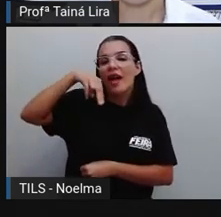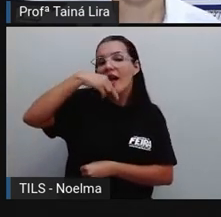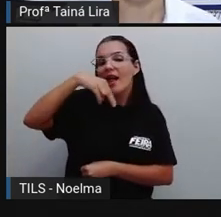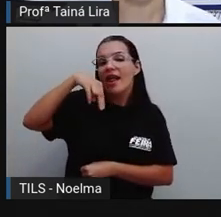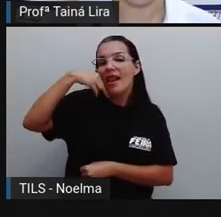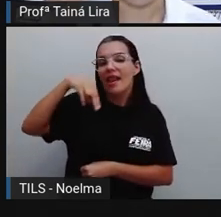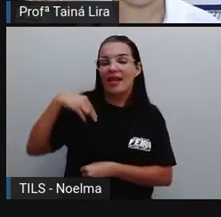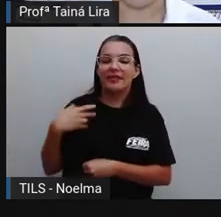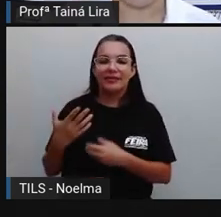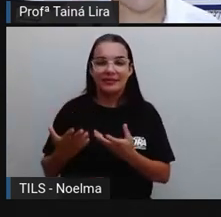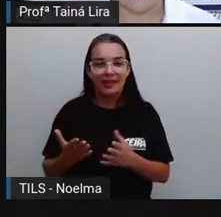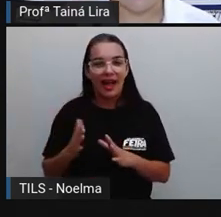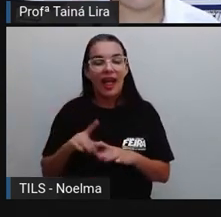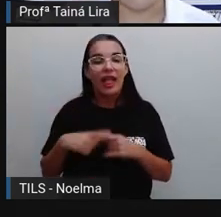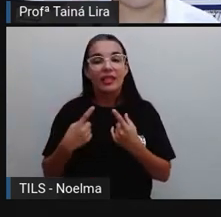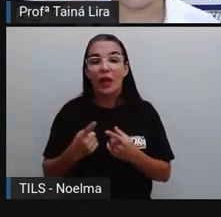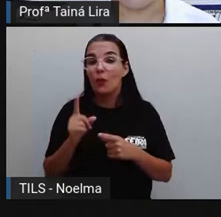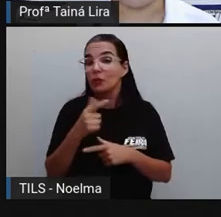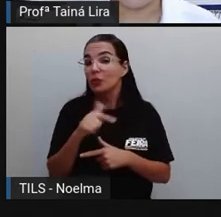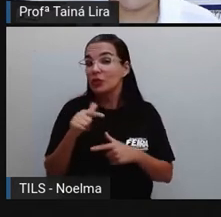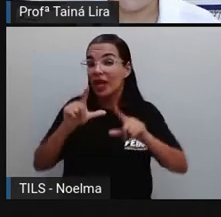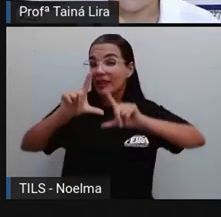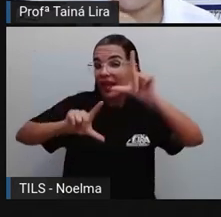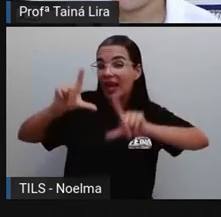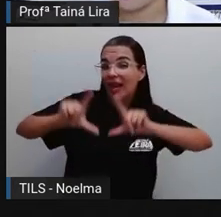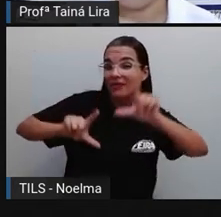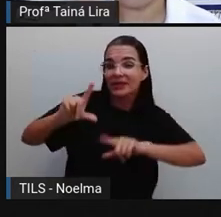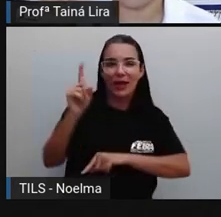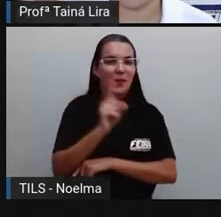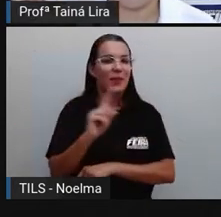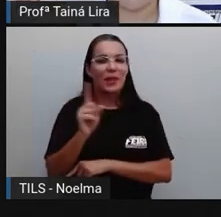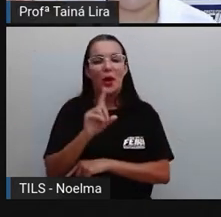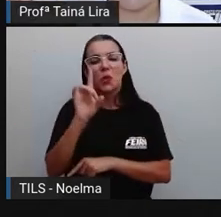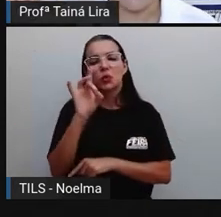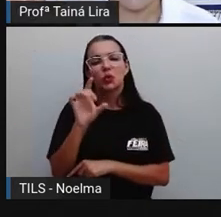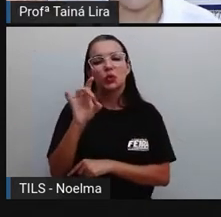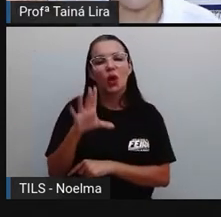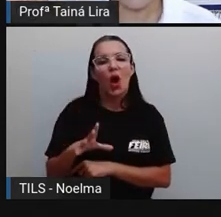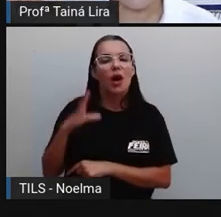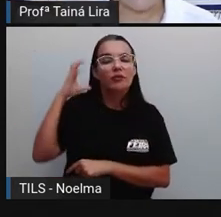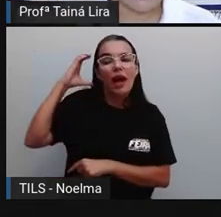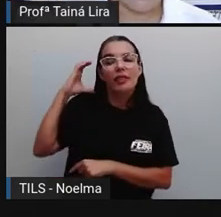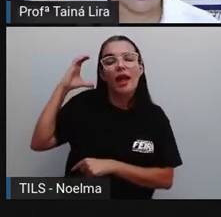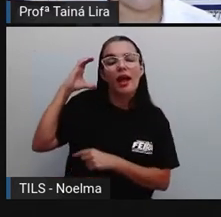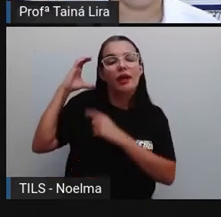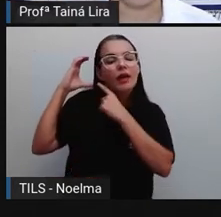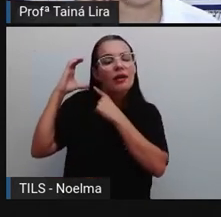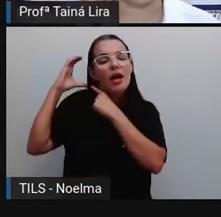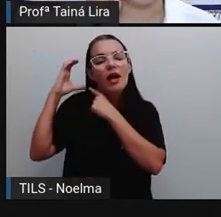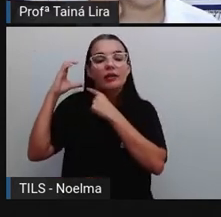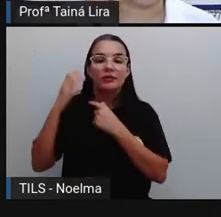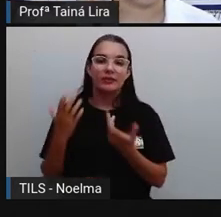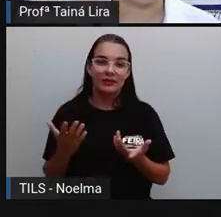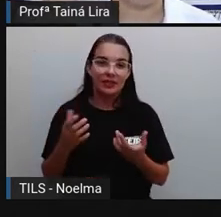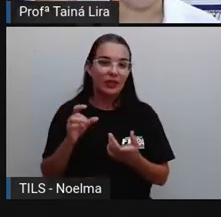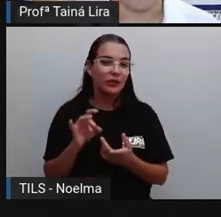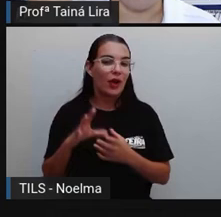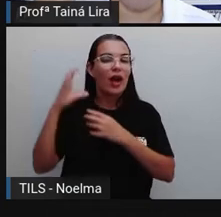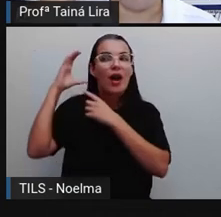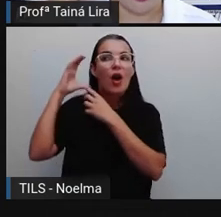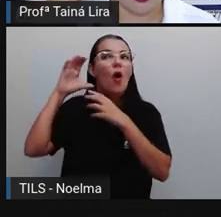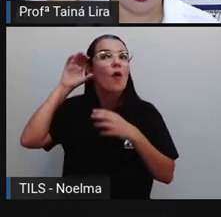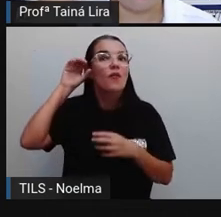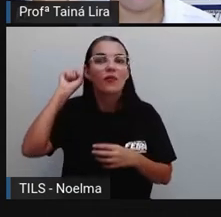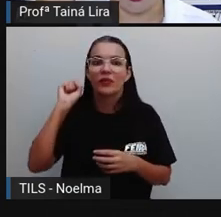Exatamente, as novelas passavam na rádio ao invés de passar na televisão. Então só era possível